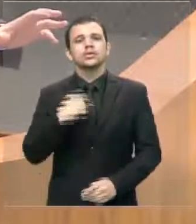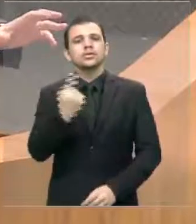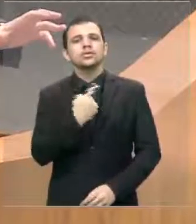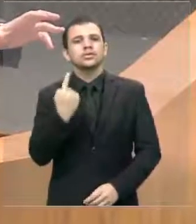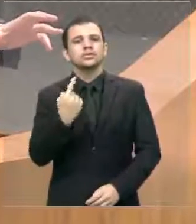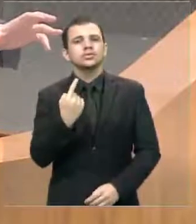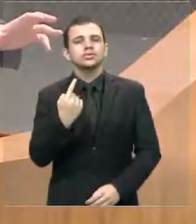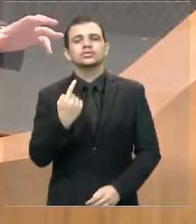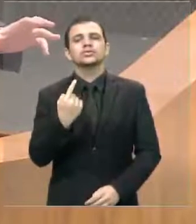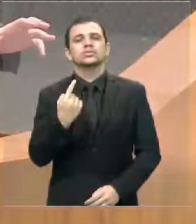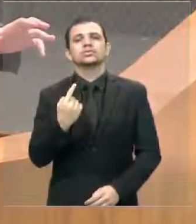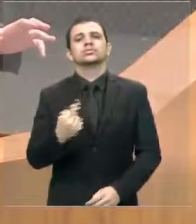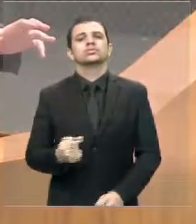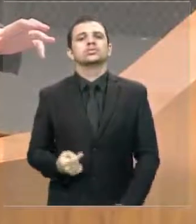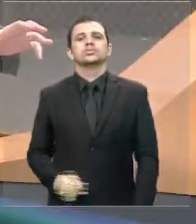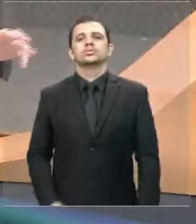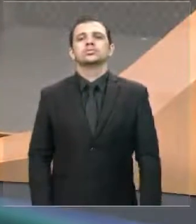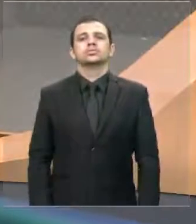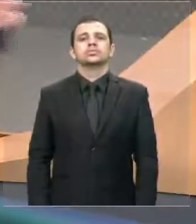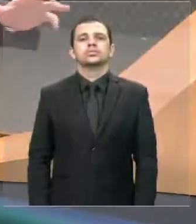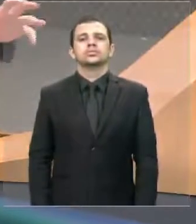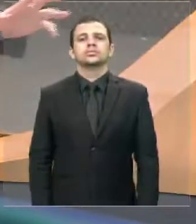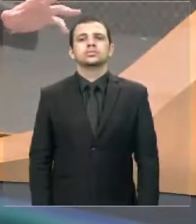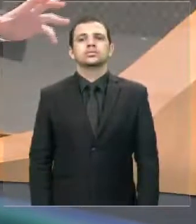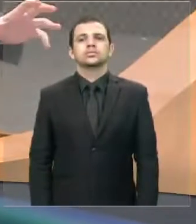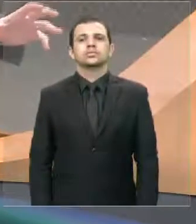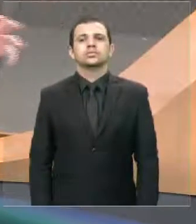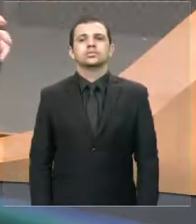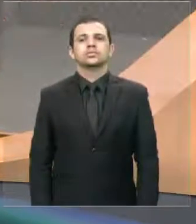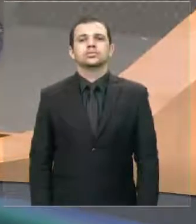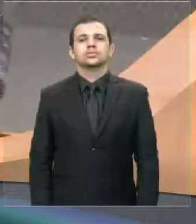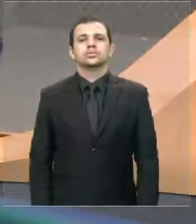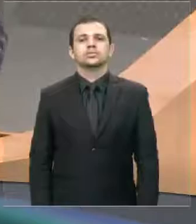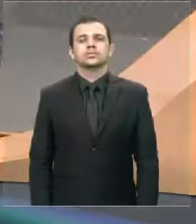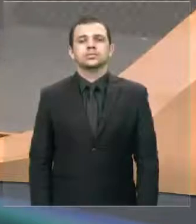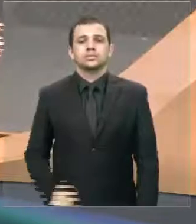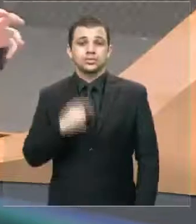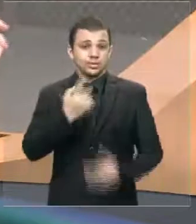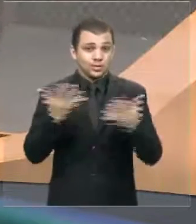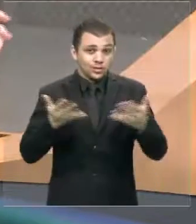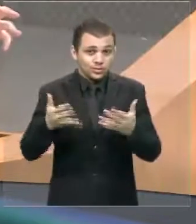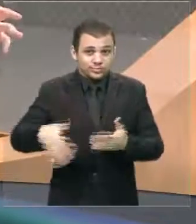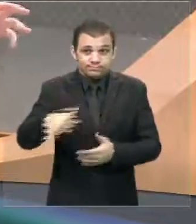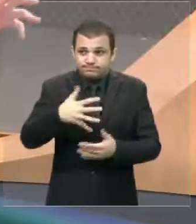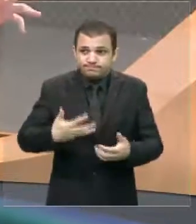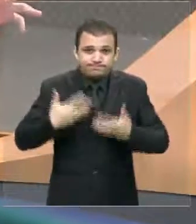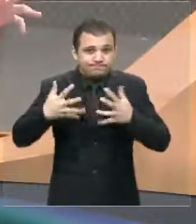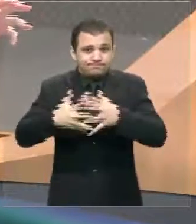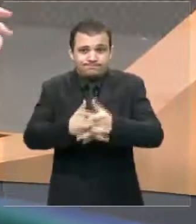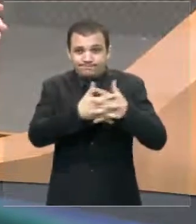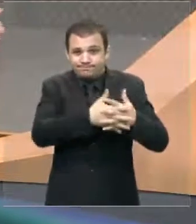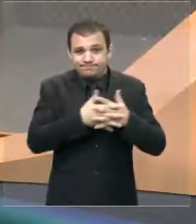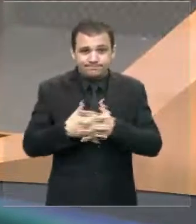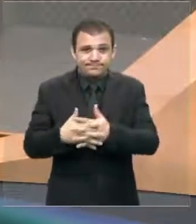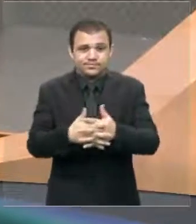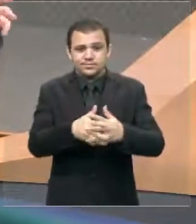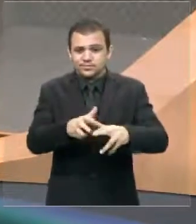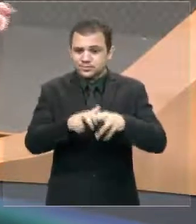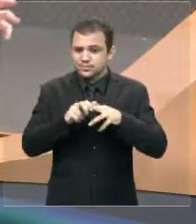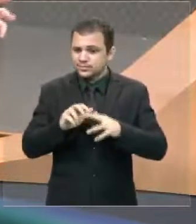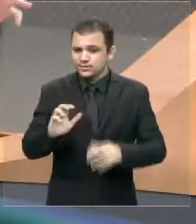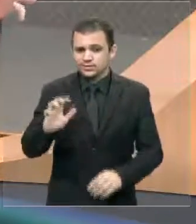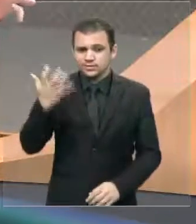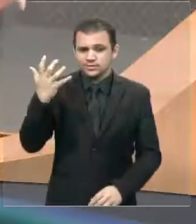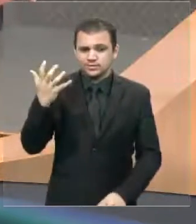alvoroços aqui na Assembleia hoje, porque acaba de acontecer